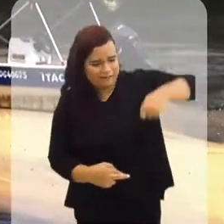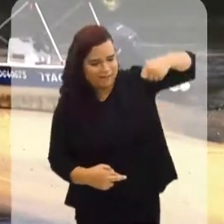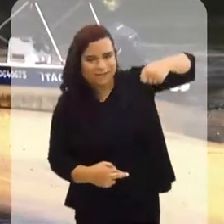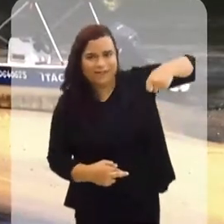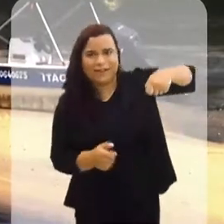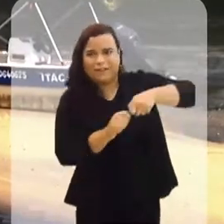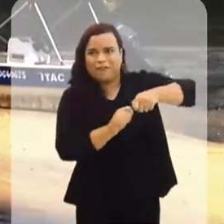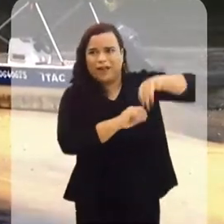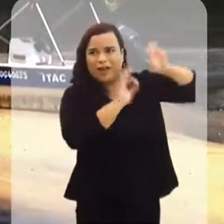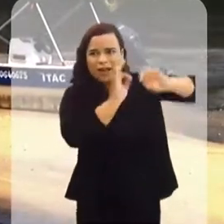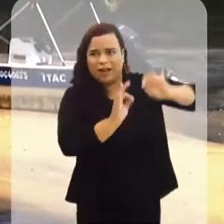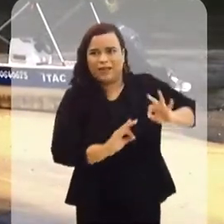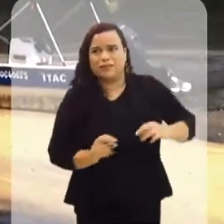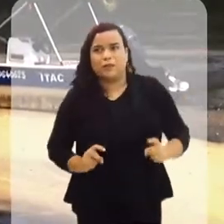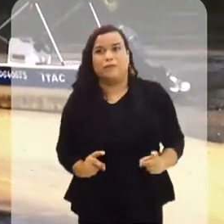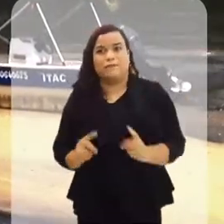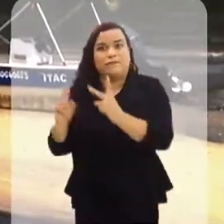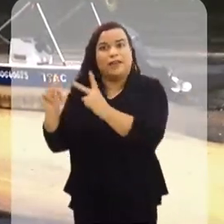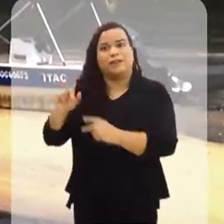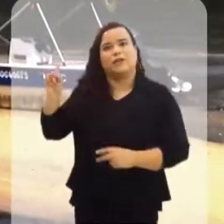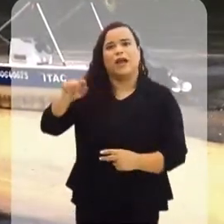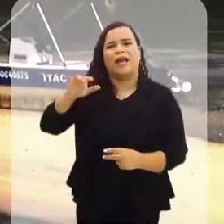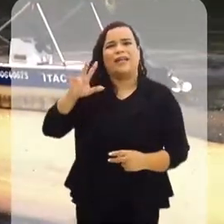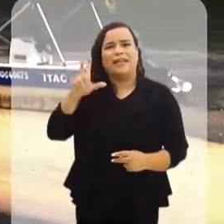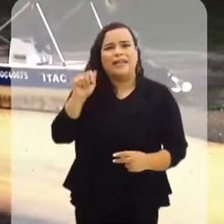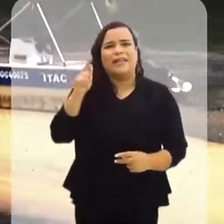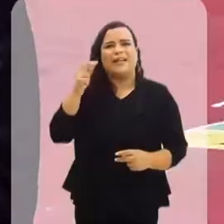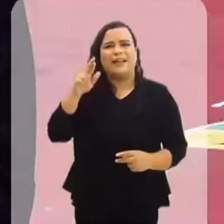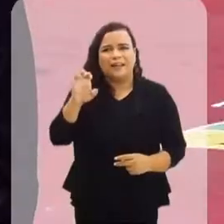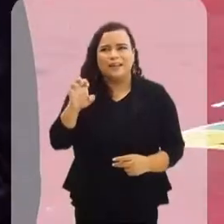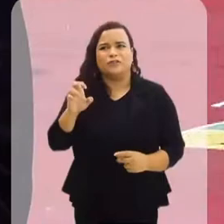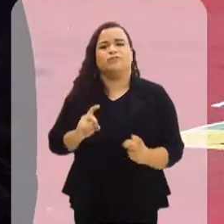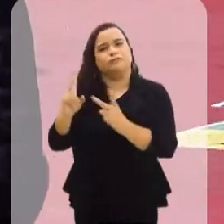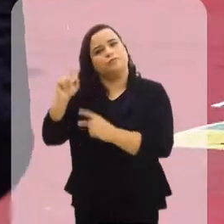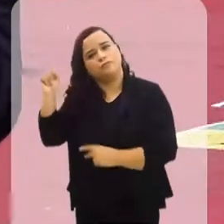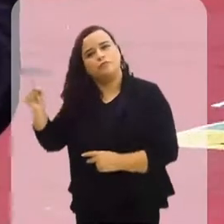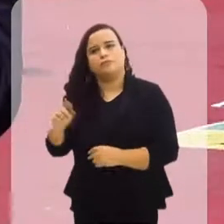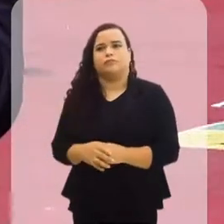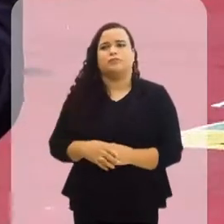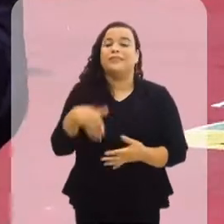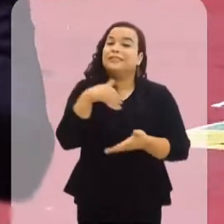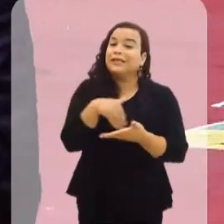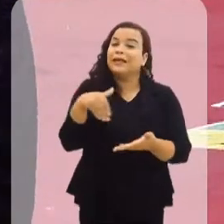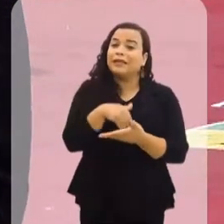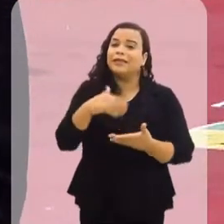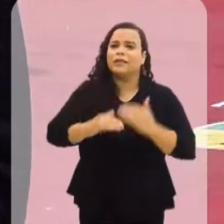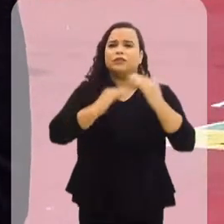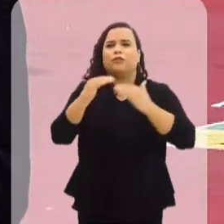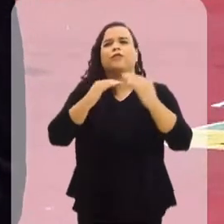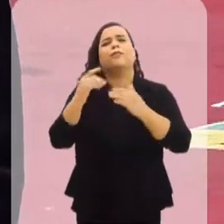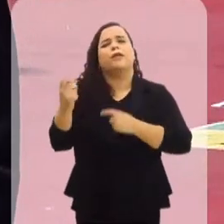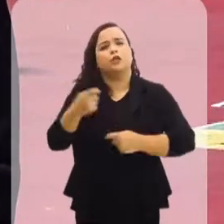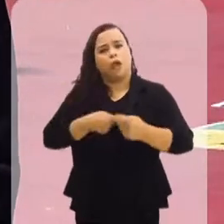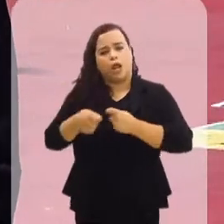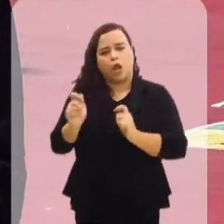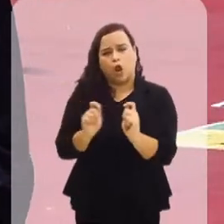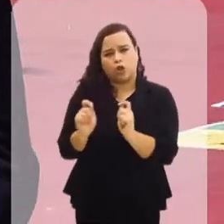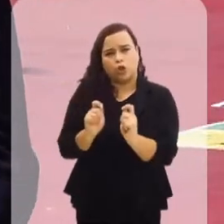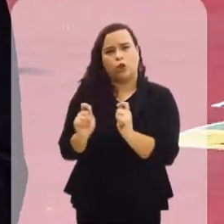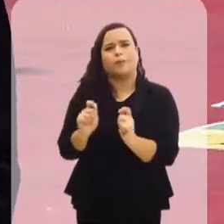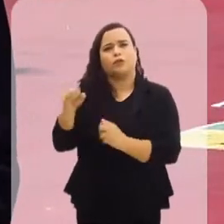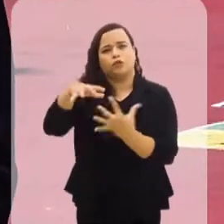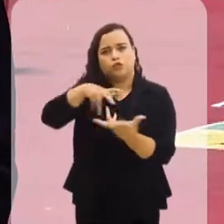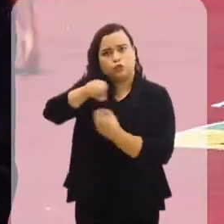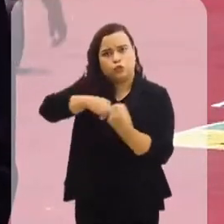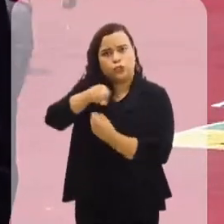cordinha, aí eu faço a cordinha de semente e vendo pra Ilha Grande. A Secretaria de Desenvolvimento Econômico Sustentável, ela tá de